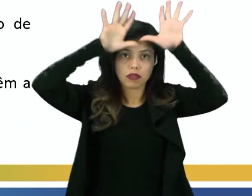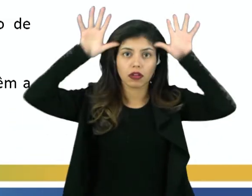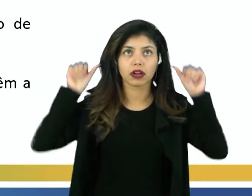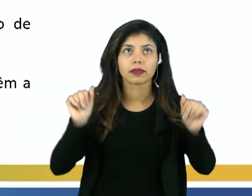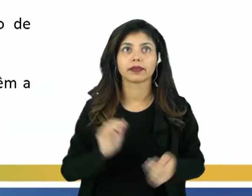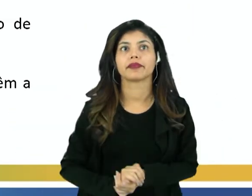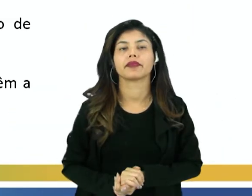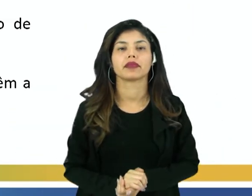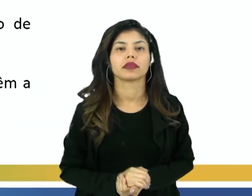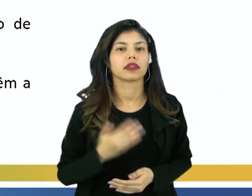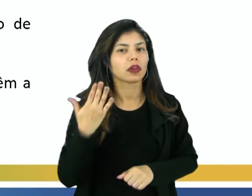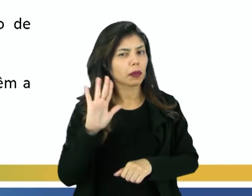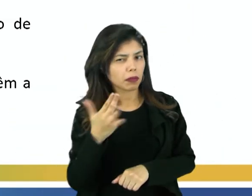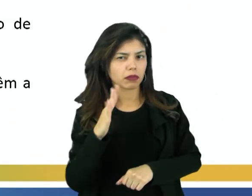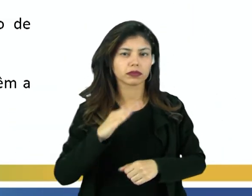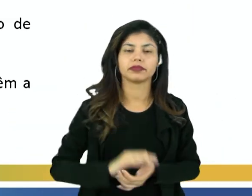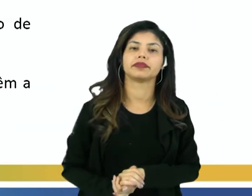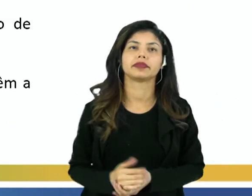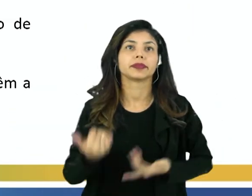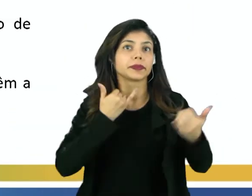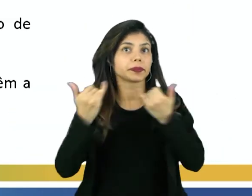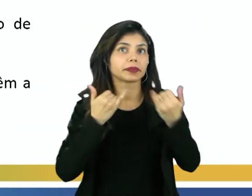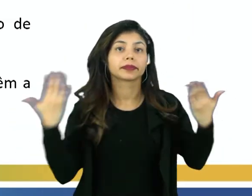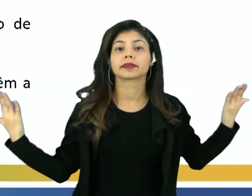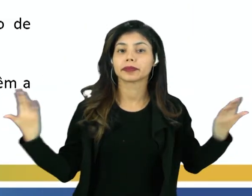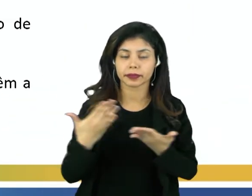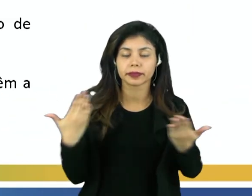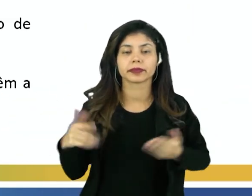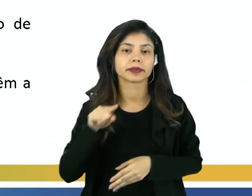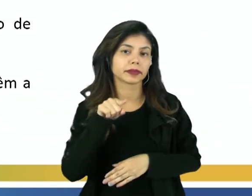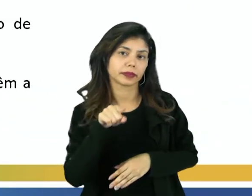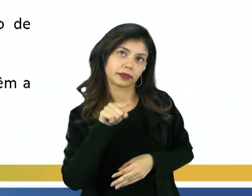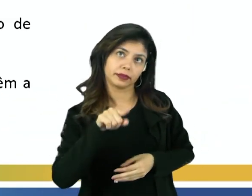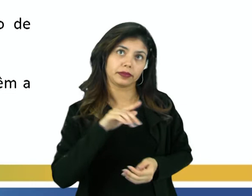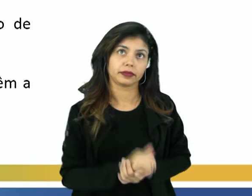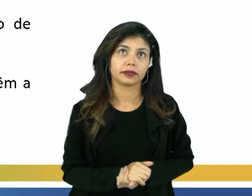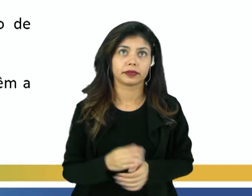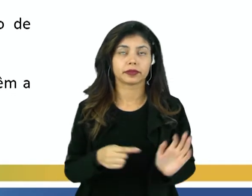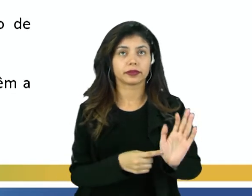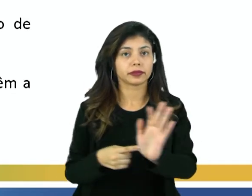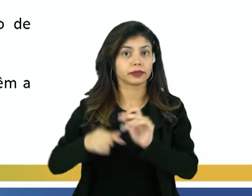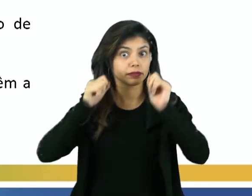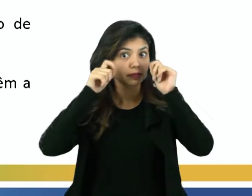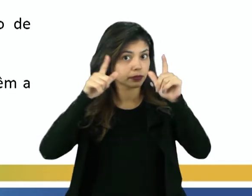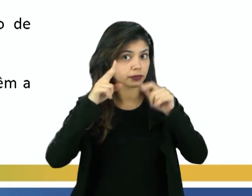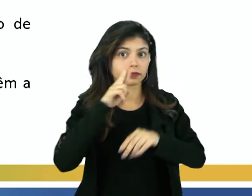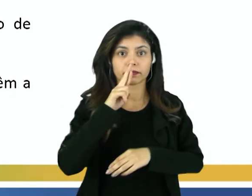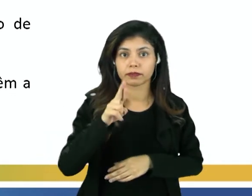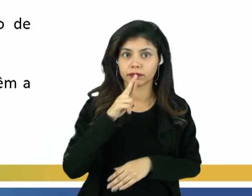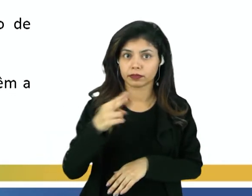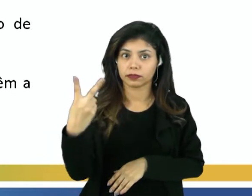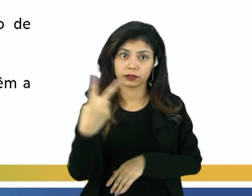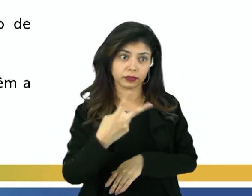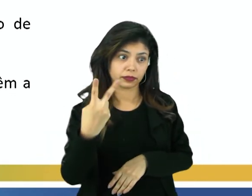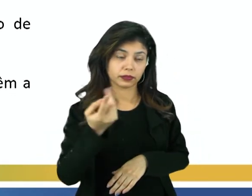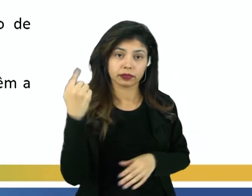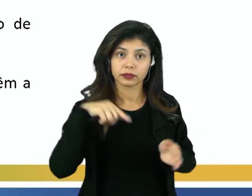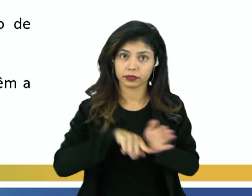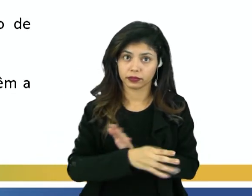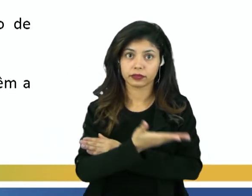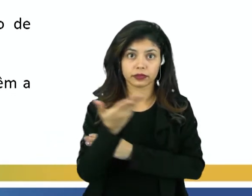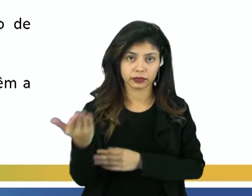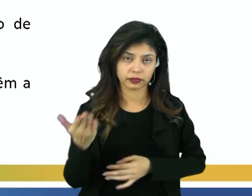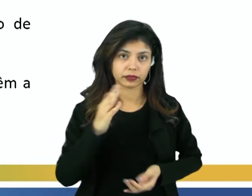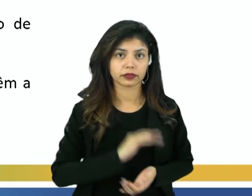aí, com base nessas informações, eu gostaria que a partir de agora você tenha atenção para responder as duas questões que